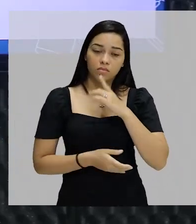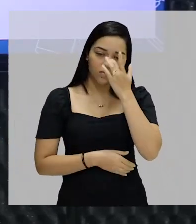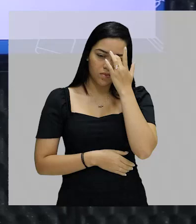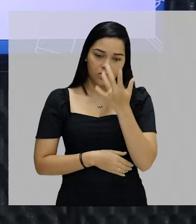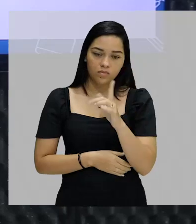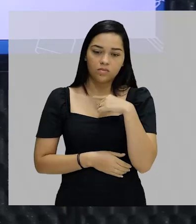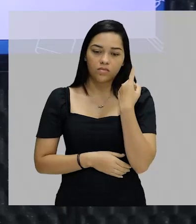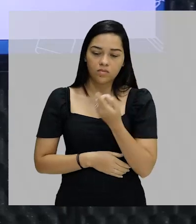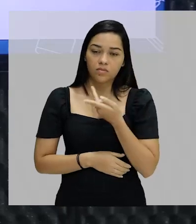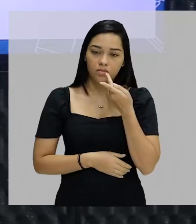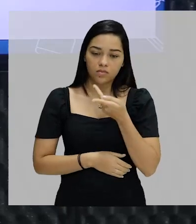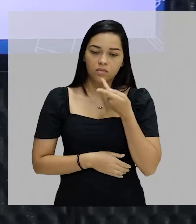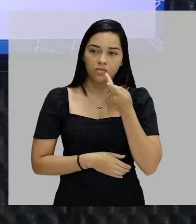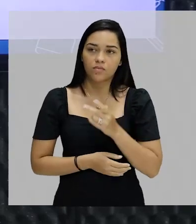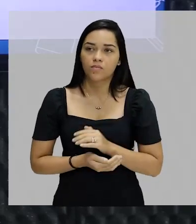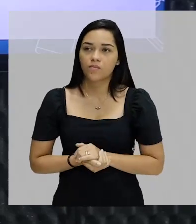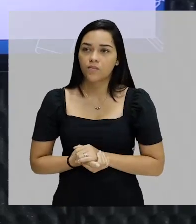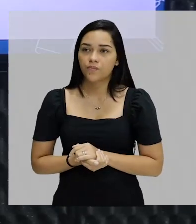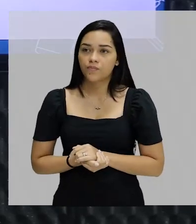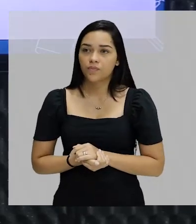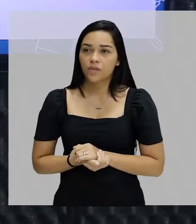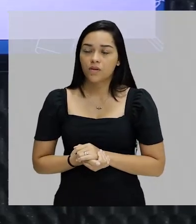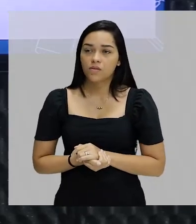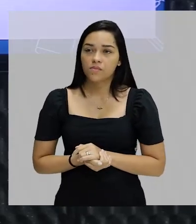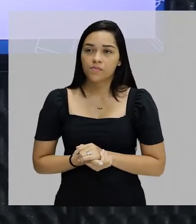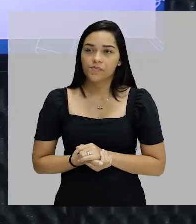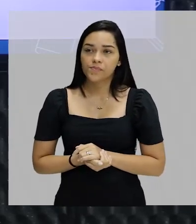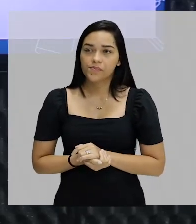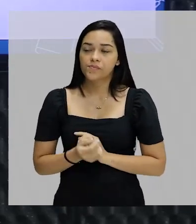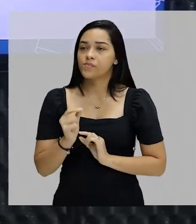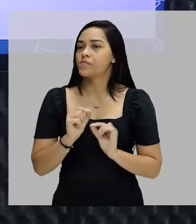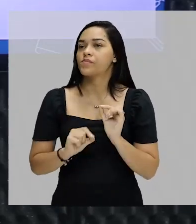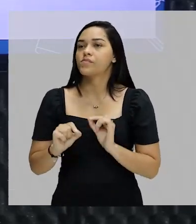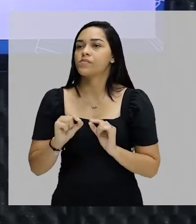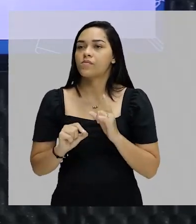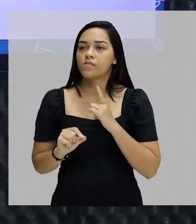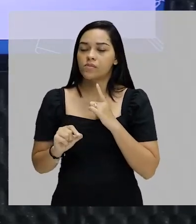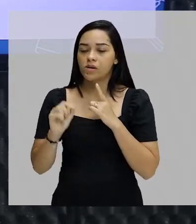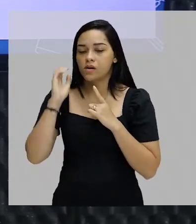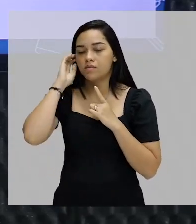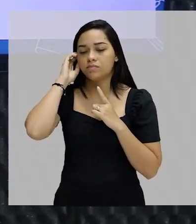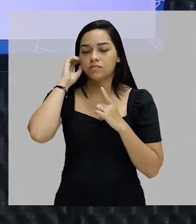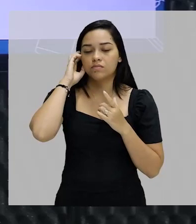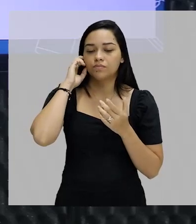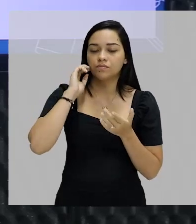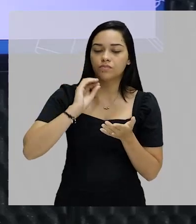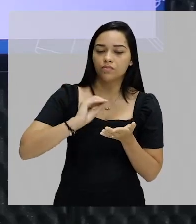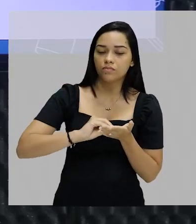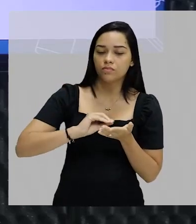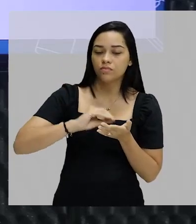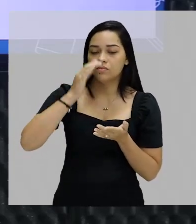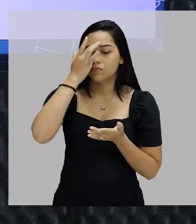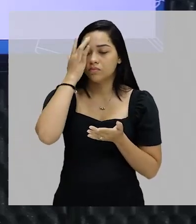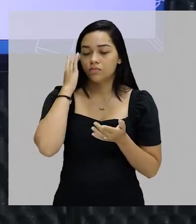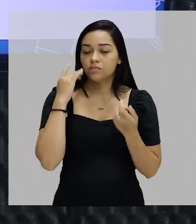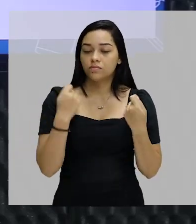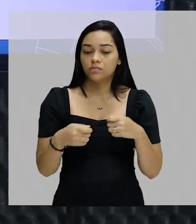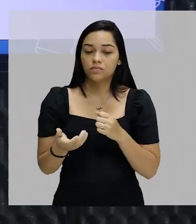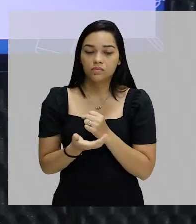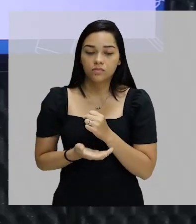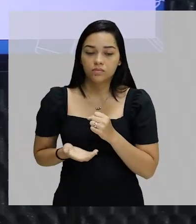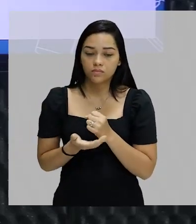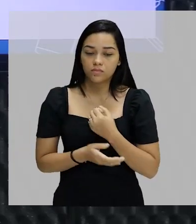fácil da gente falar. Pobreza absoluta existe quando falta uma pessoa as necessidades